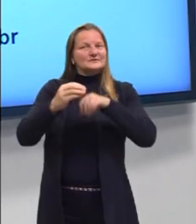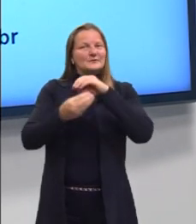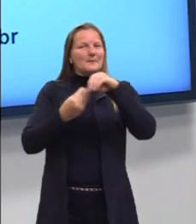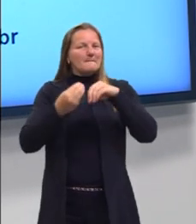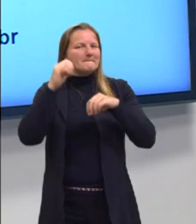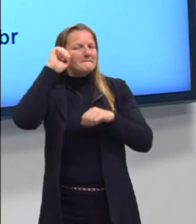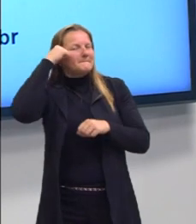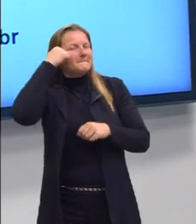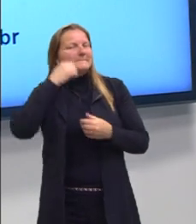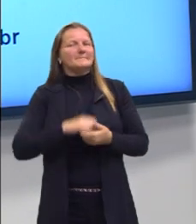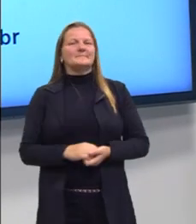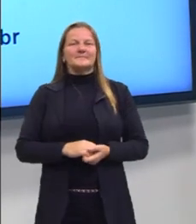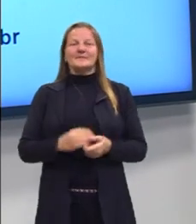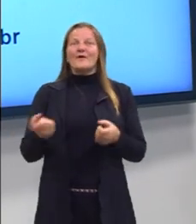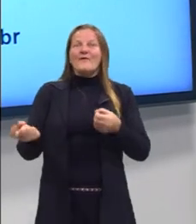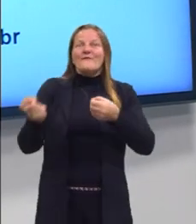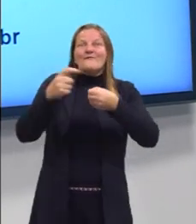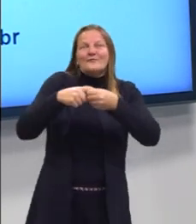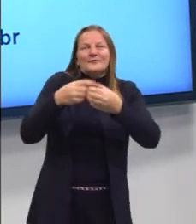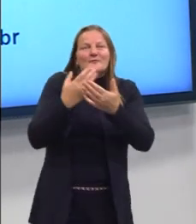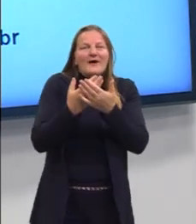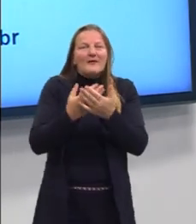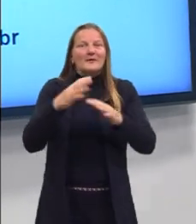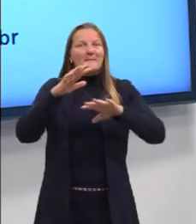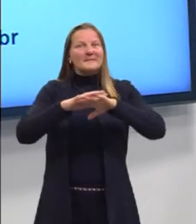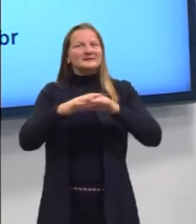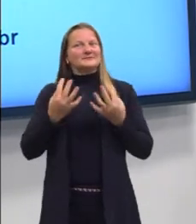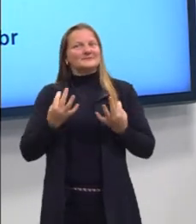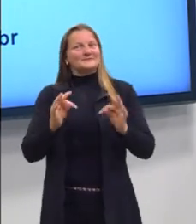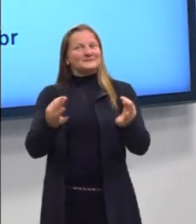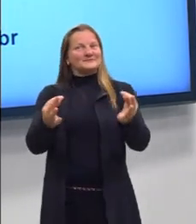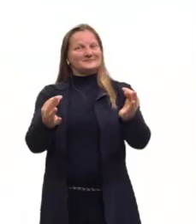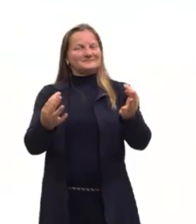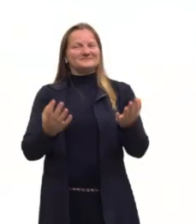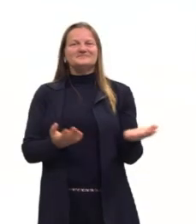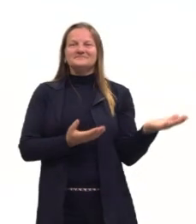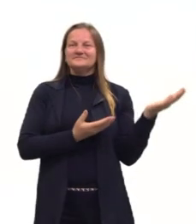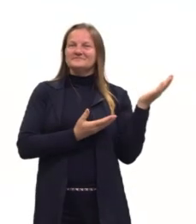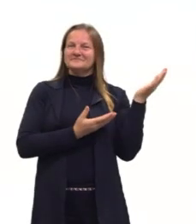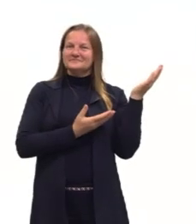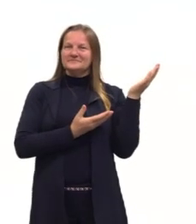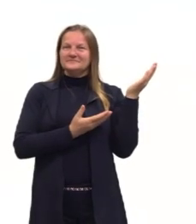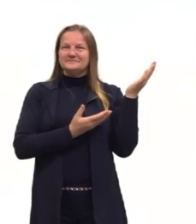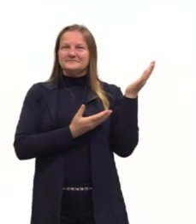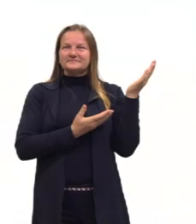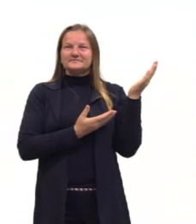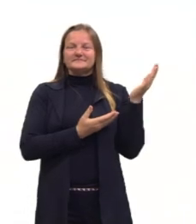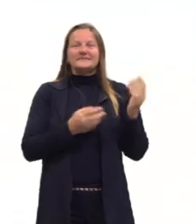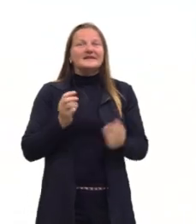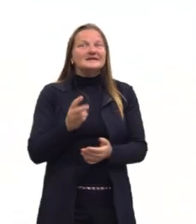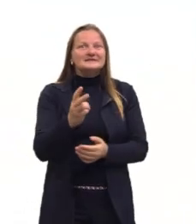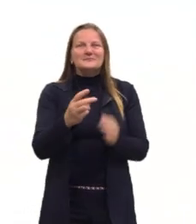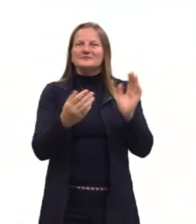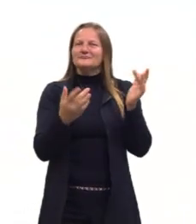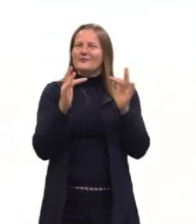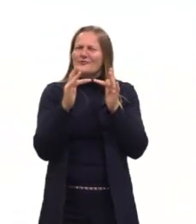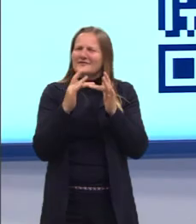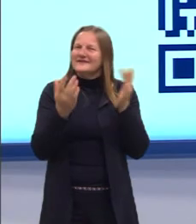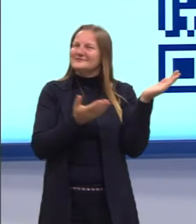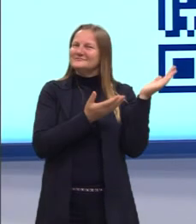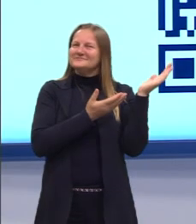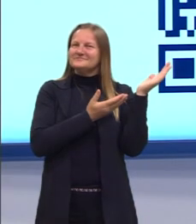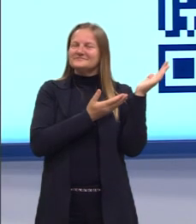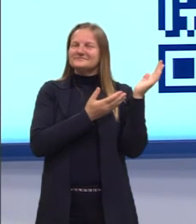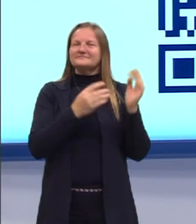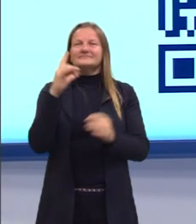preto. Então, voltamos para mais uma aula de matemática e suas tecnologias. Como sempre, deixo para vocês ali